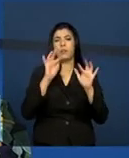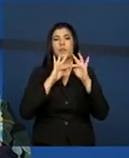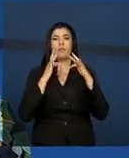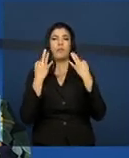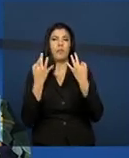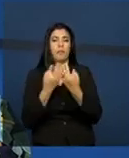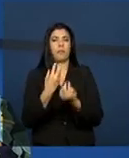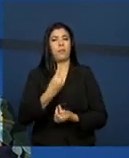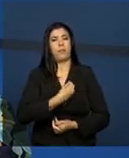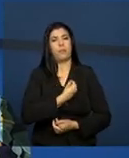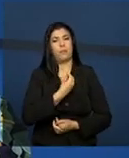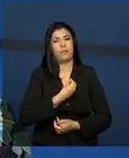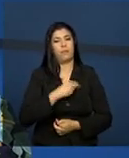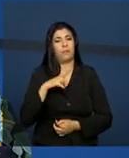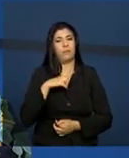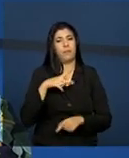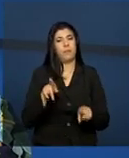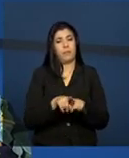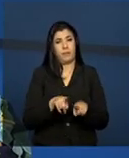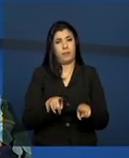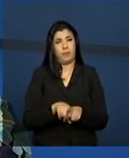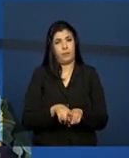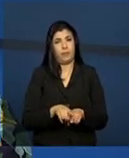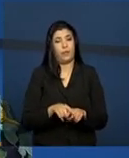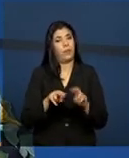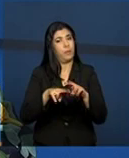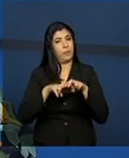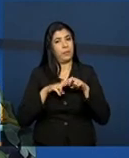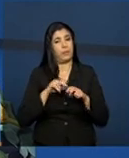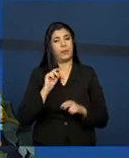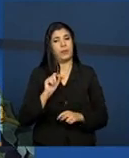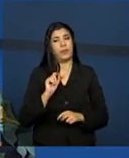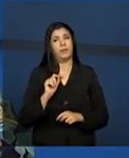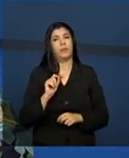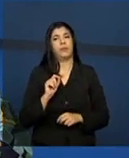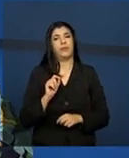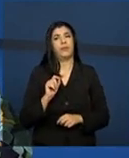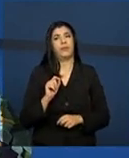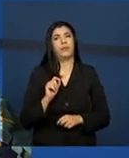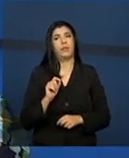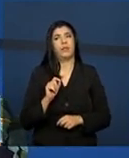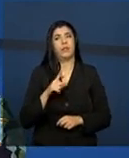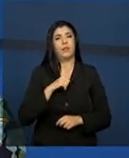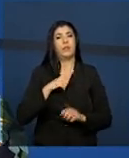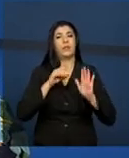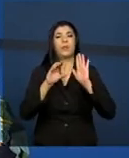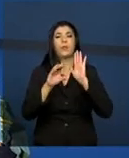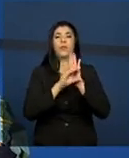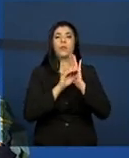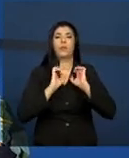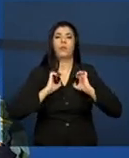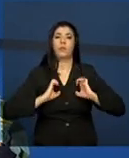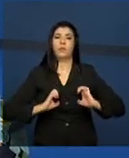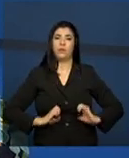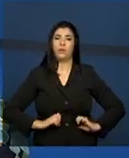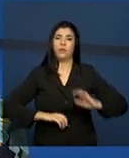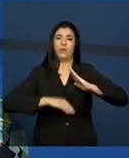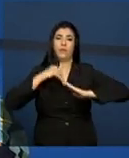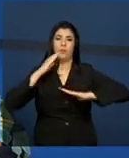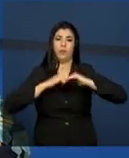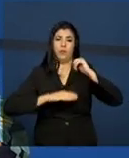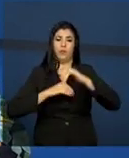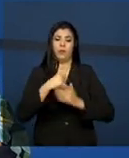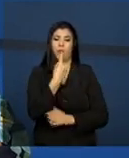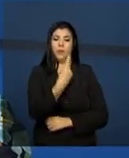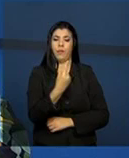da vida privada. Sendo assim, além disso também o código de ética profissional dos